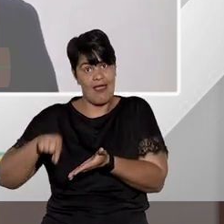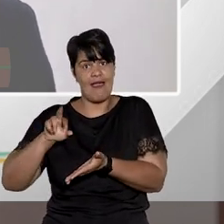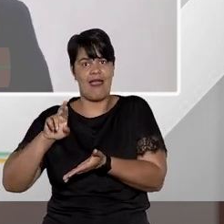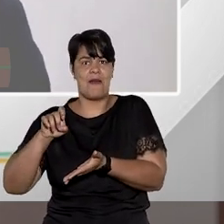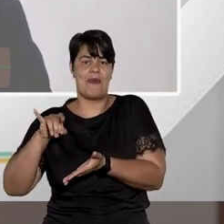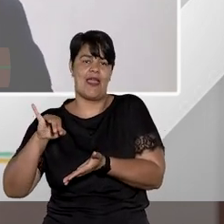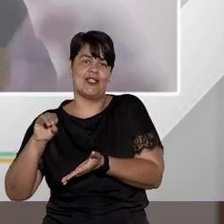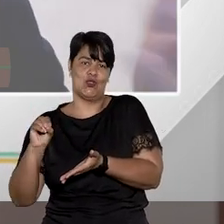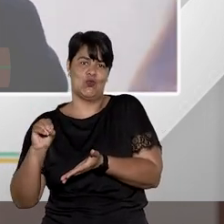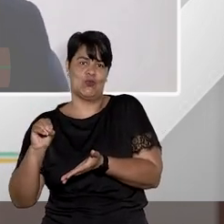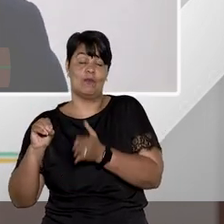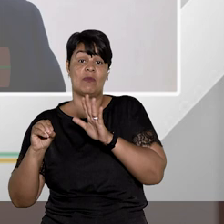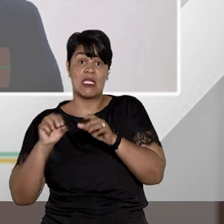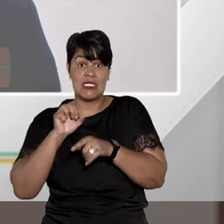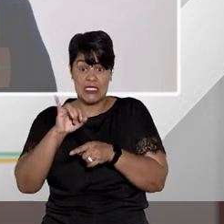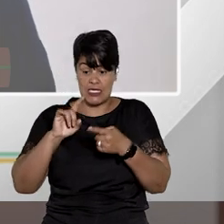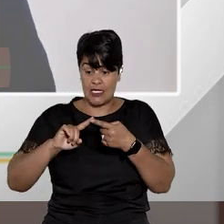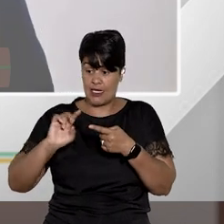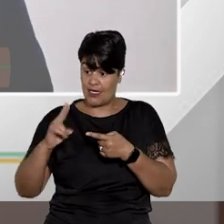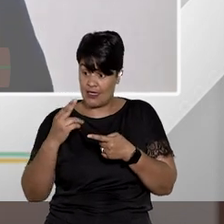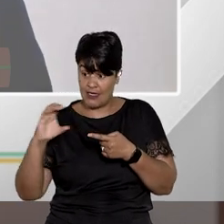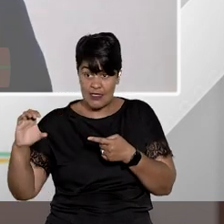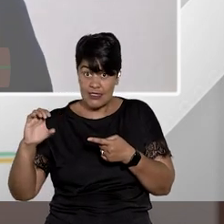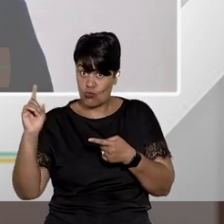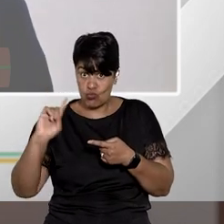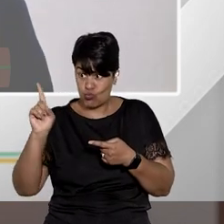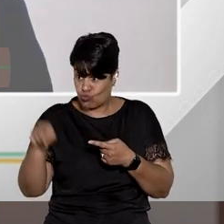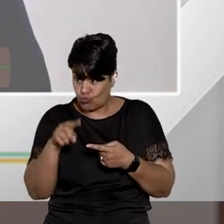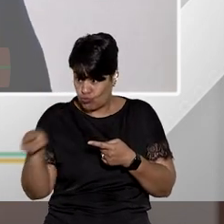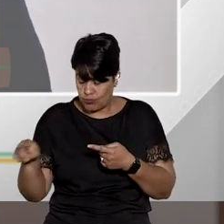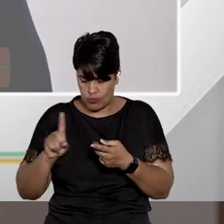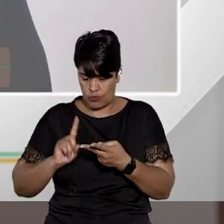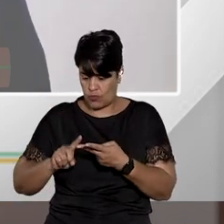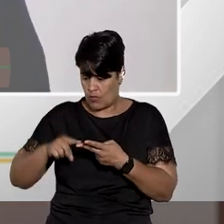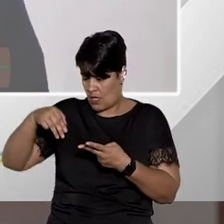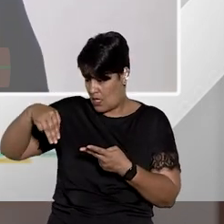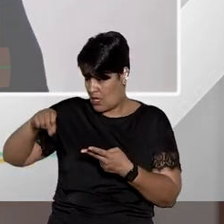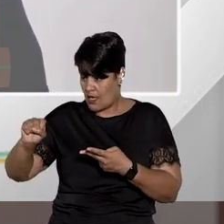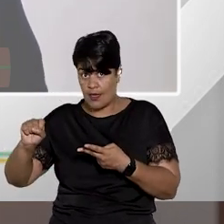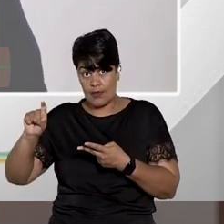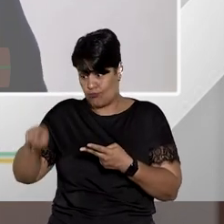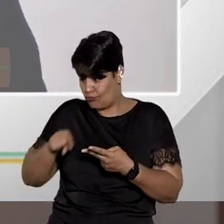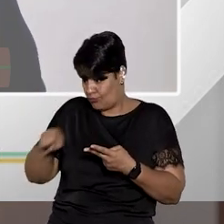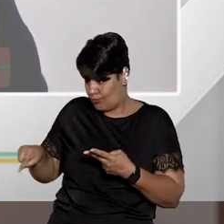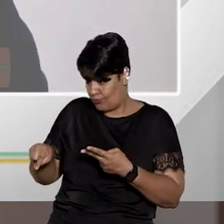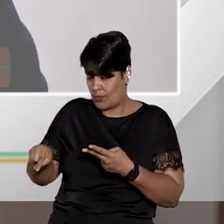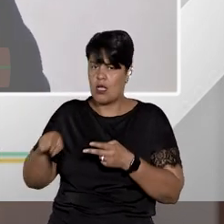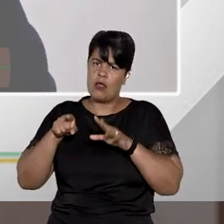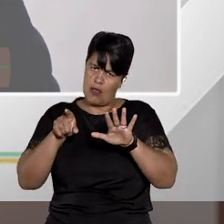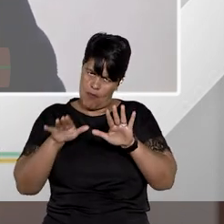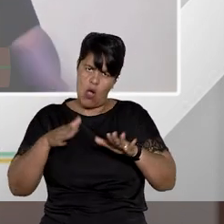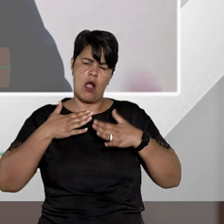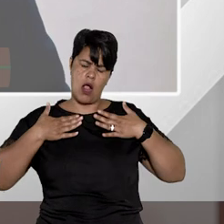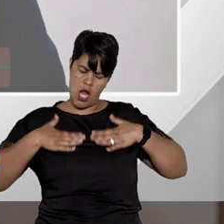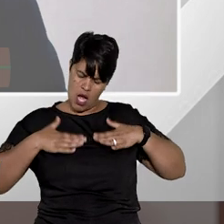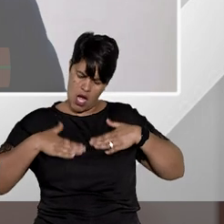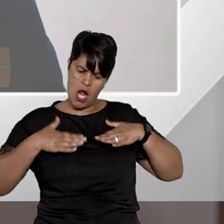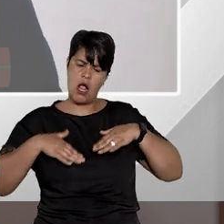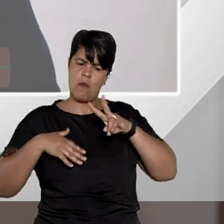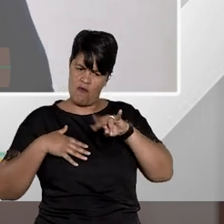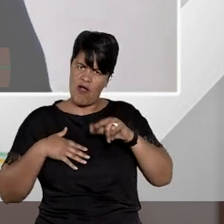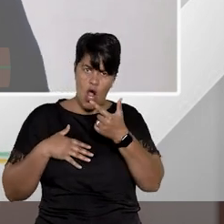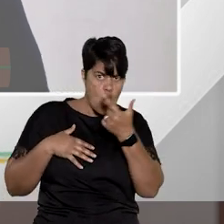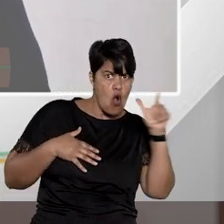se não couber o habeas corpus, se não couber o mandato de segurança, a pessoa pode ficar com o coração sossegado, que haverá outra